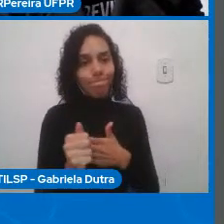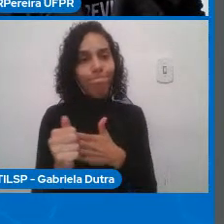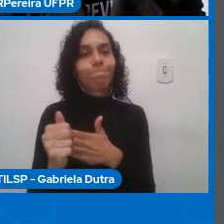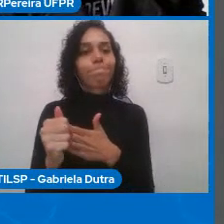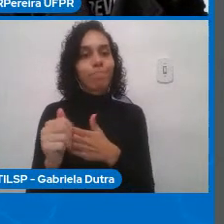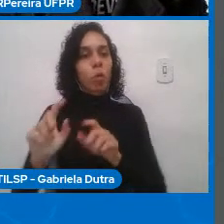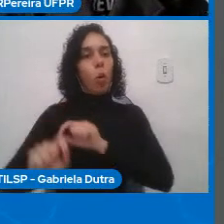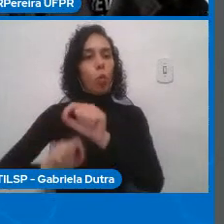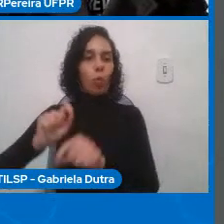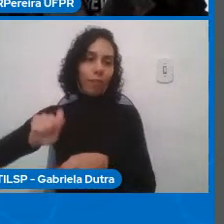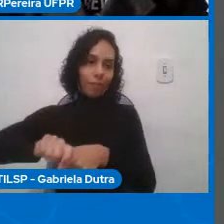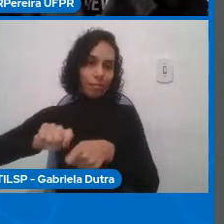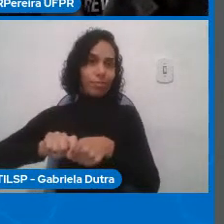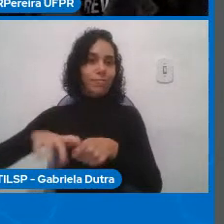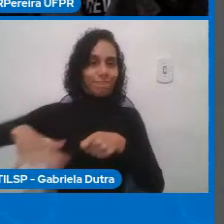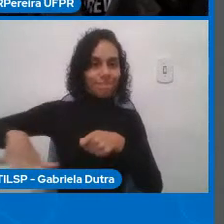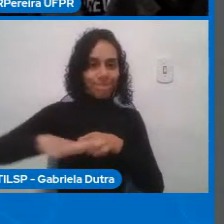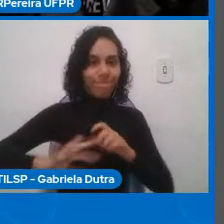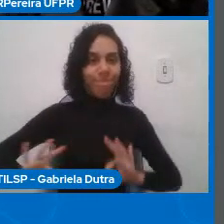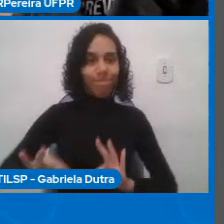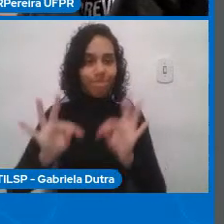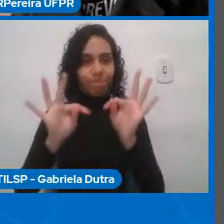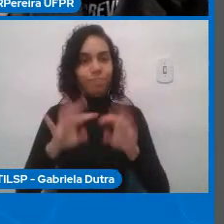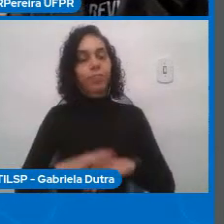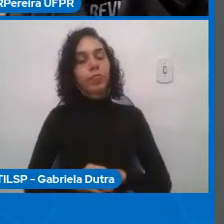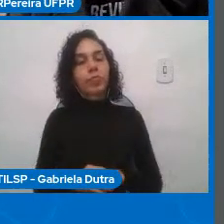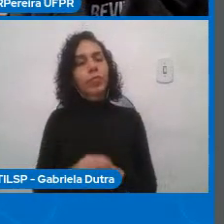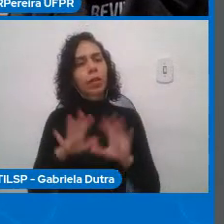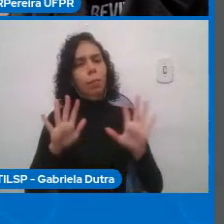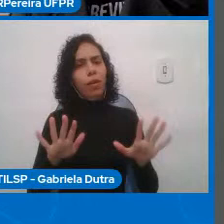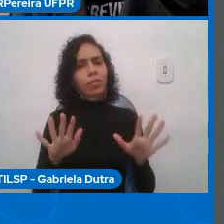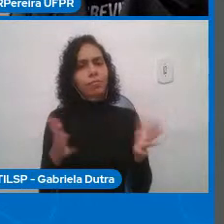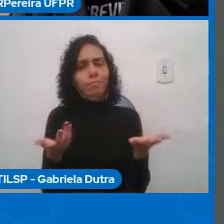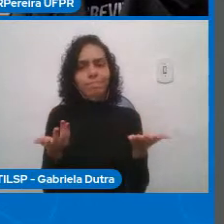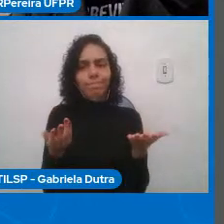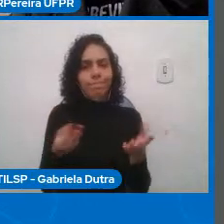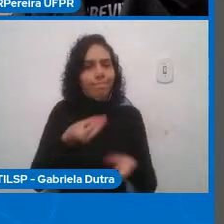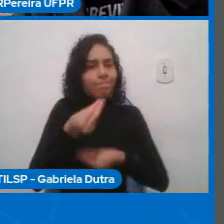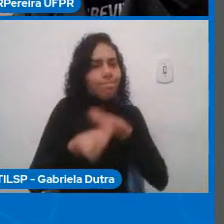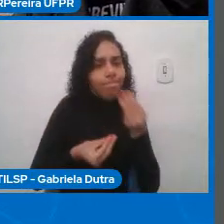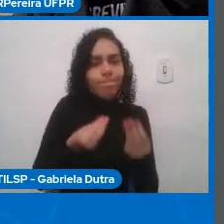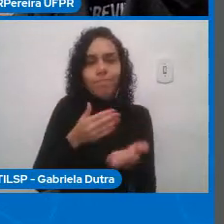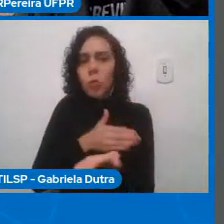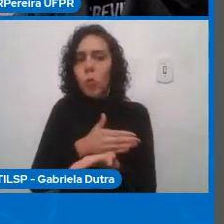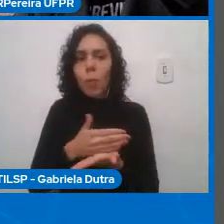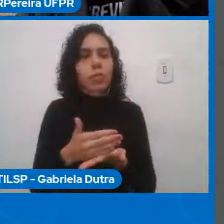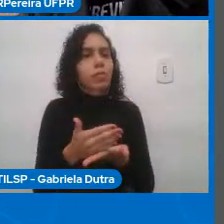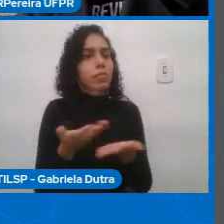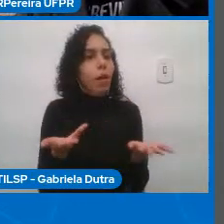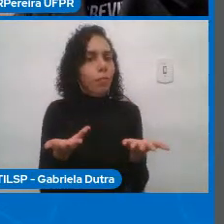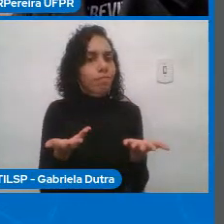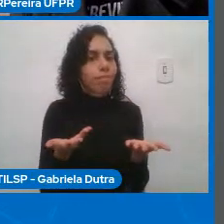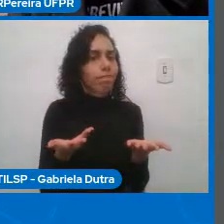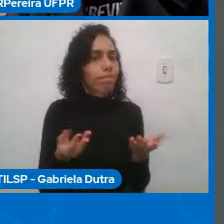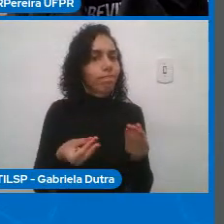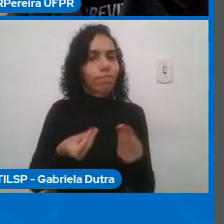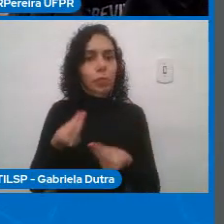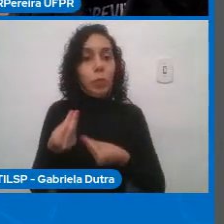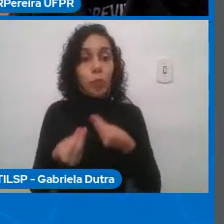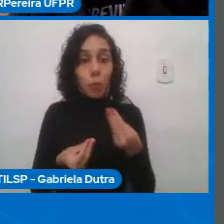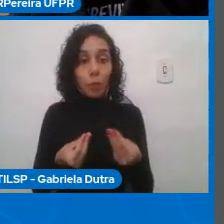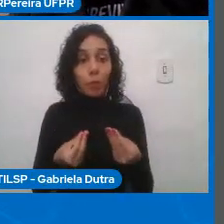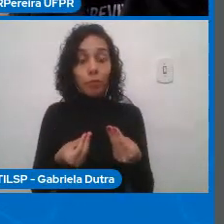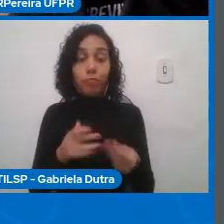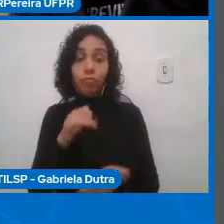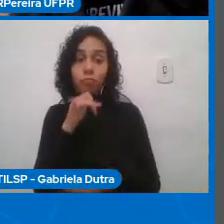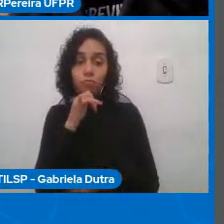E nós, mas por onde a gente vai começar, eu começo sempre a me questionar, por exemplo, se os nossos currículos